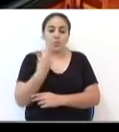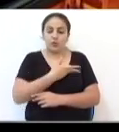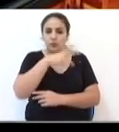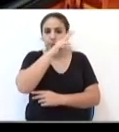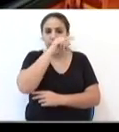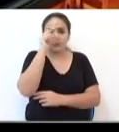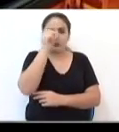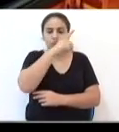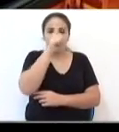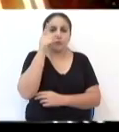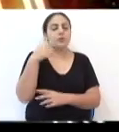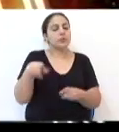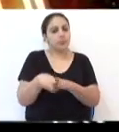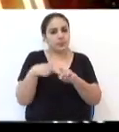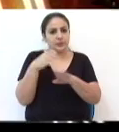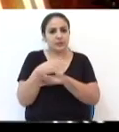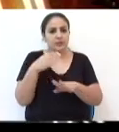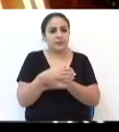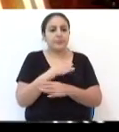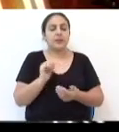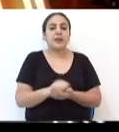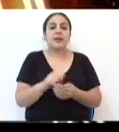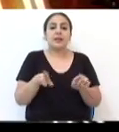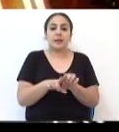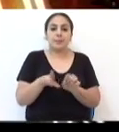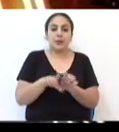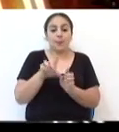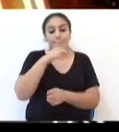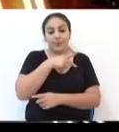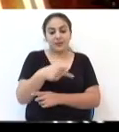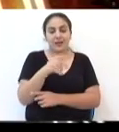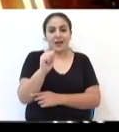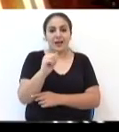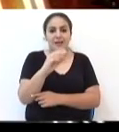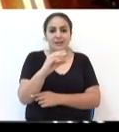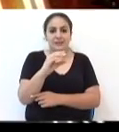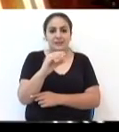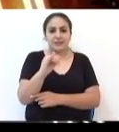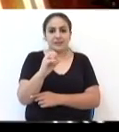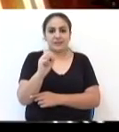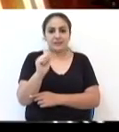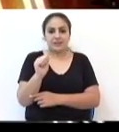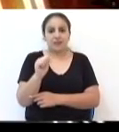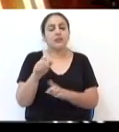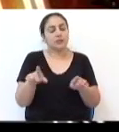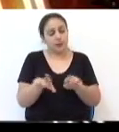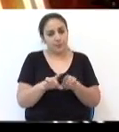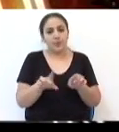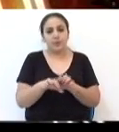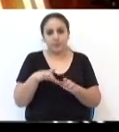deverá fazer parte também e o Marco Matos, que é presidente da CISA, também fará parte desse debate. Para a gente,